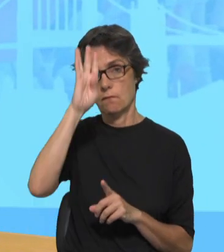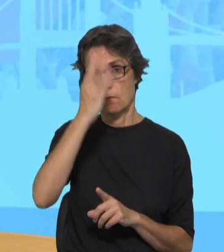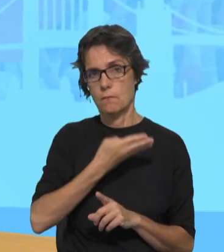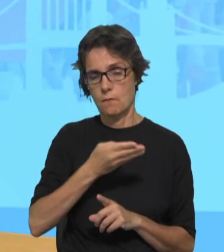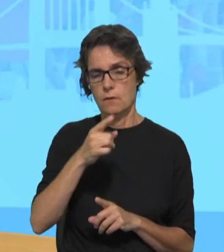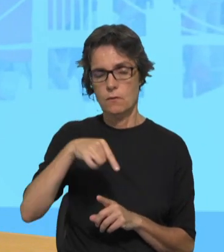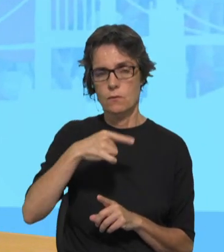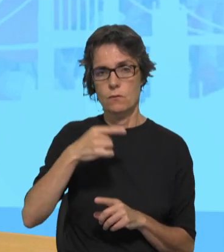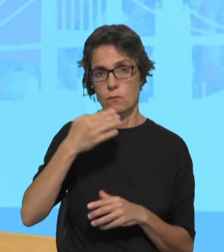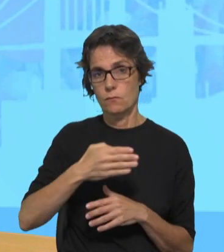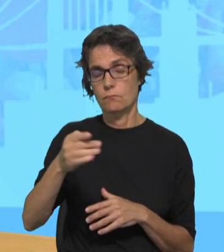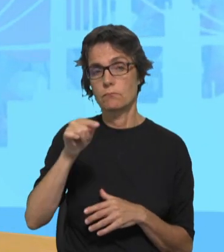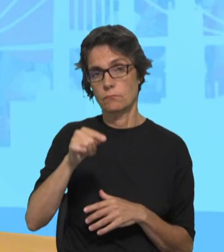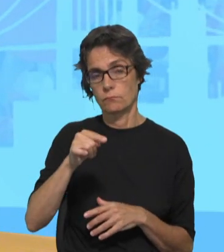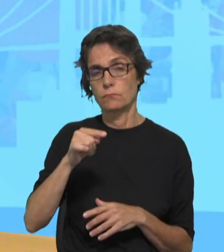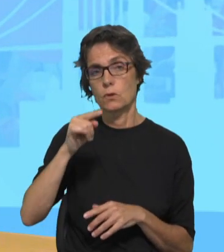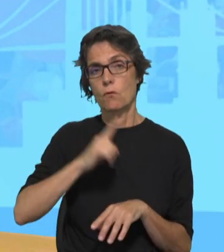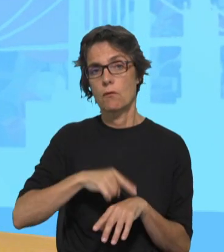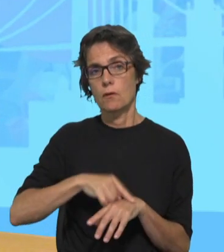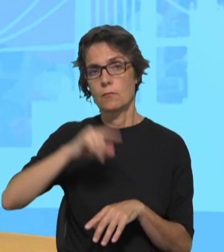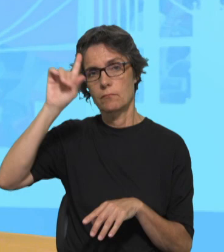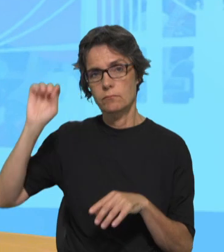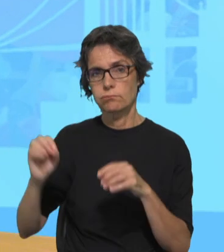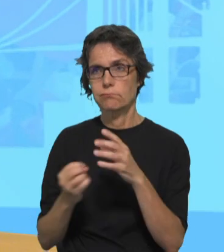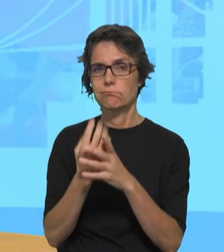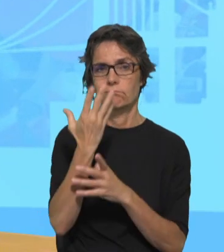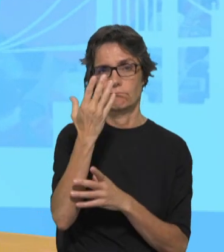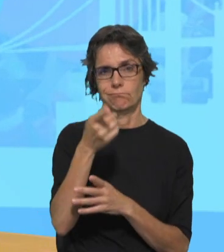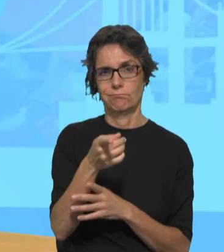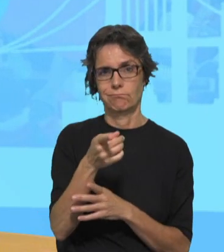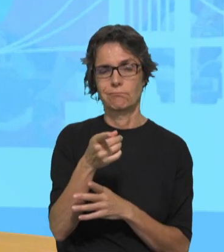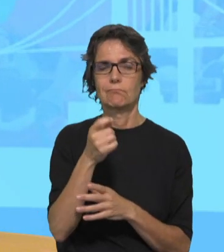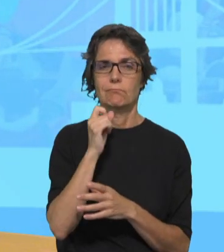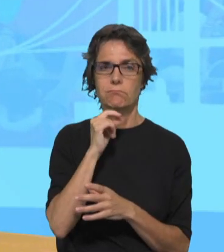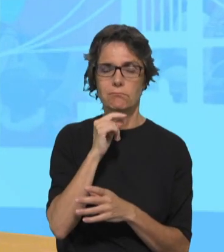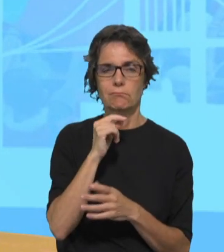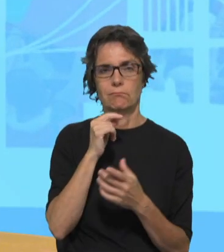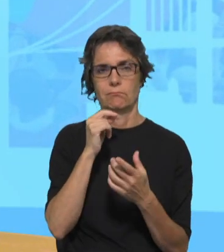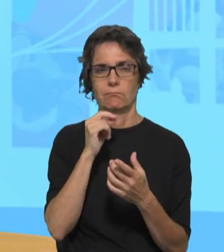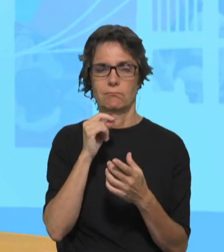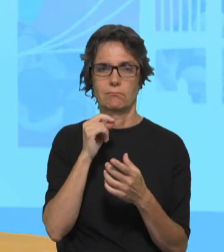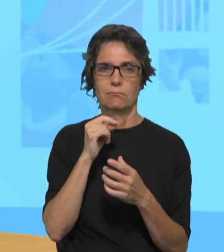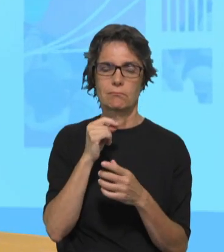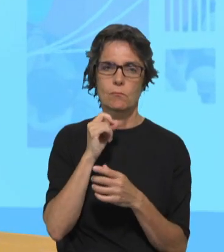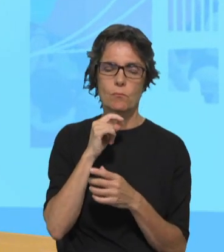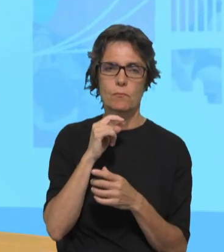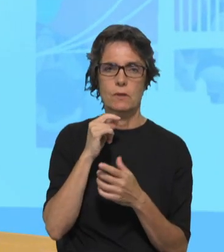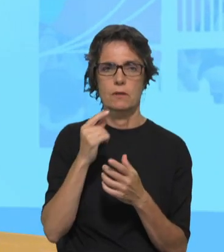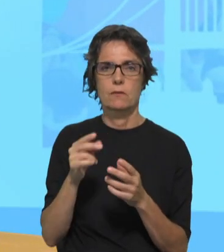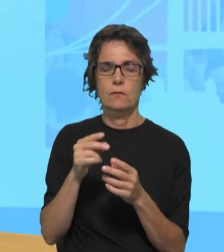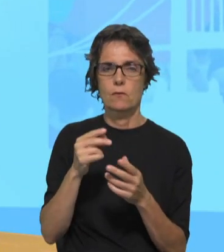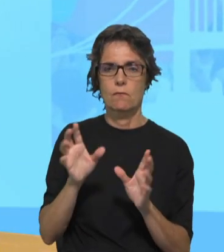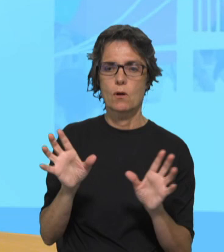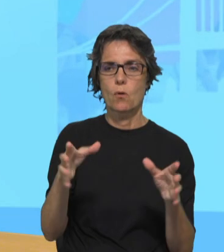vivemos por estes dias o tempo da criação. O que é que as oportunidades, que oportunidades abre à vivência nas